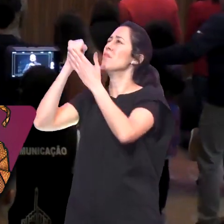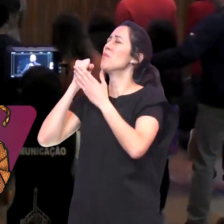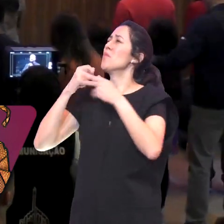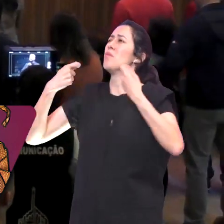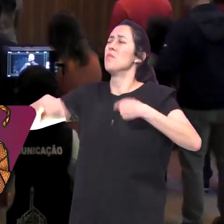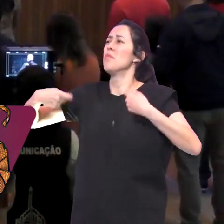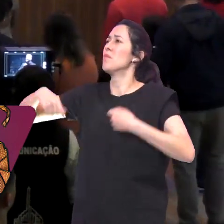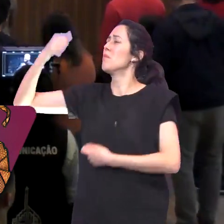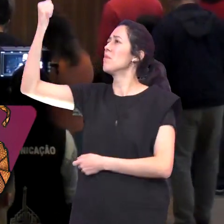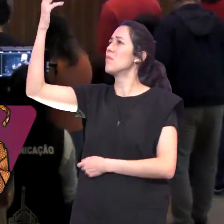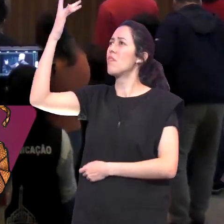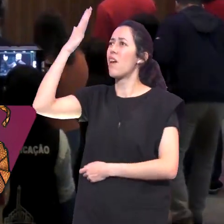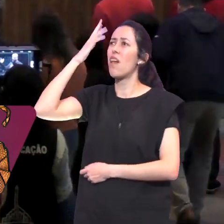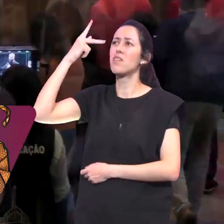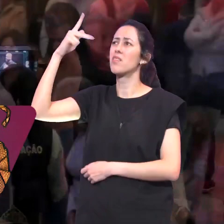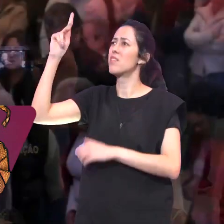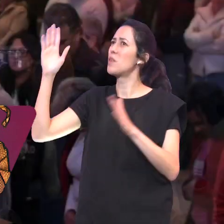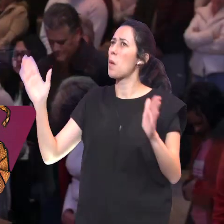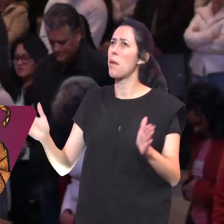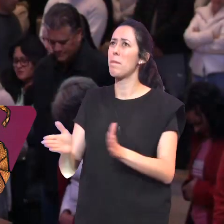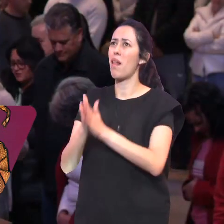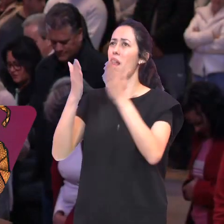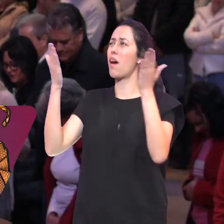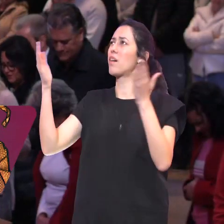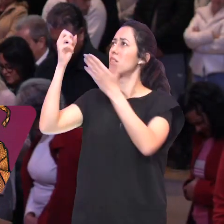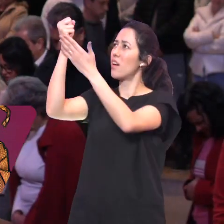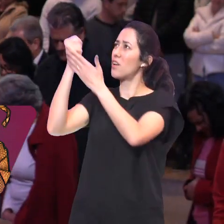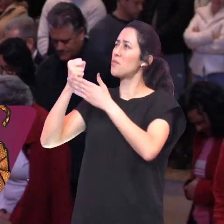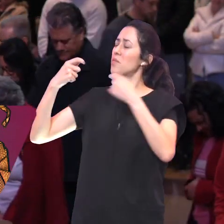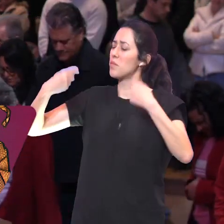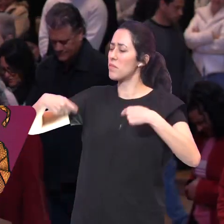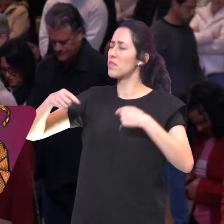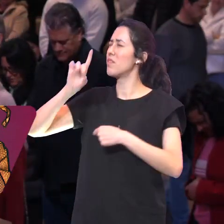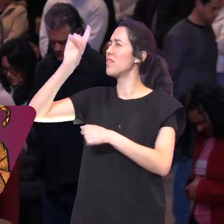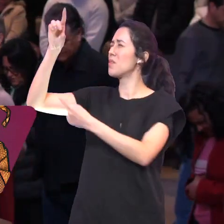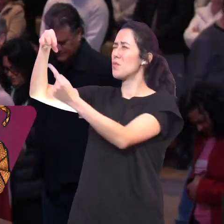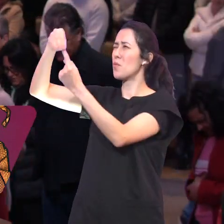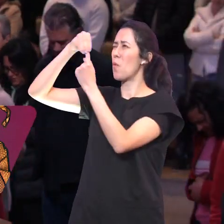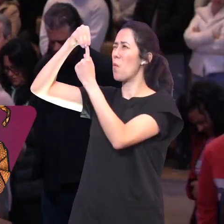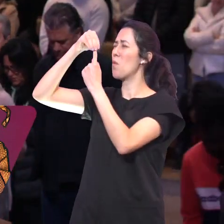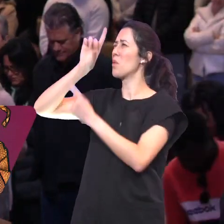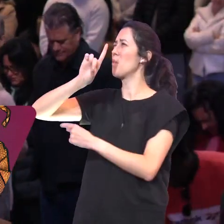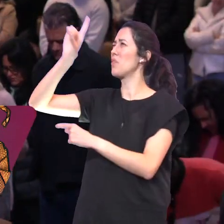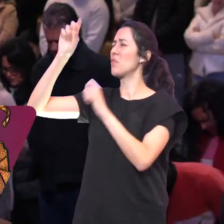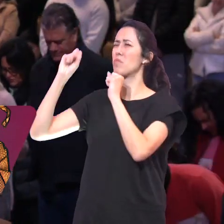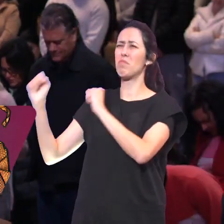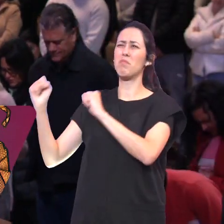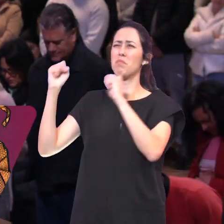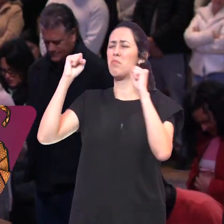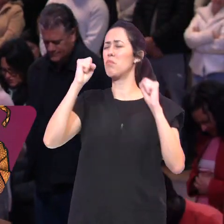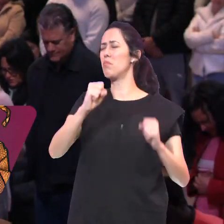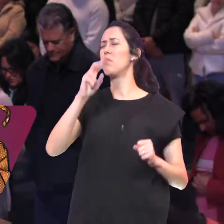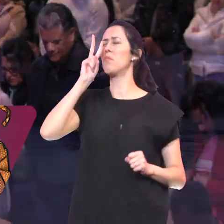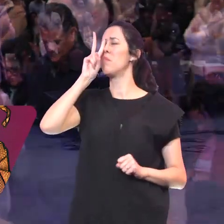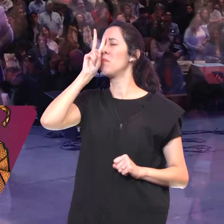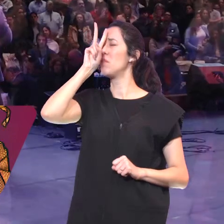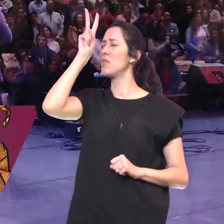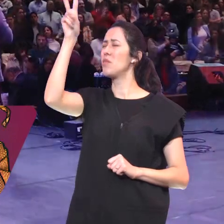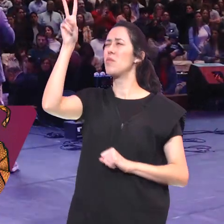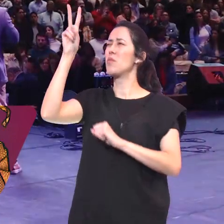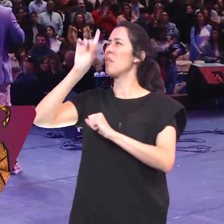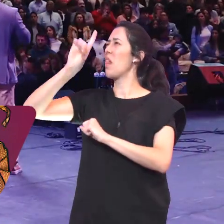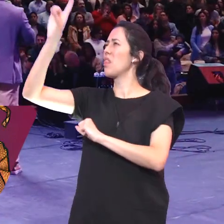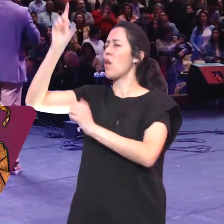graça O Teu milagre O Teu favor Porque só Tu és Deus Só Tu és o Todo-Poderoso O Senhor tem tudo No